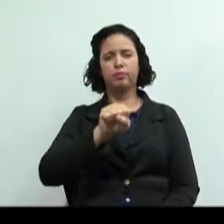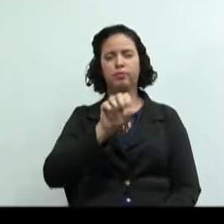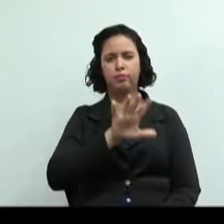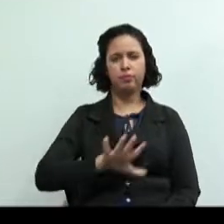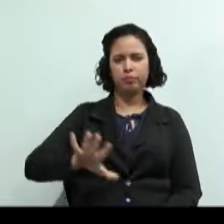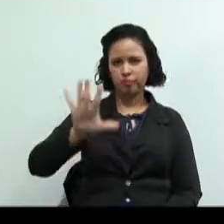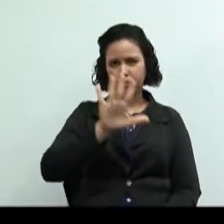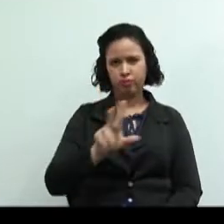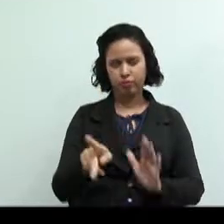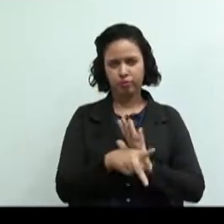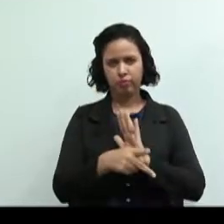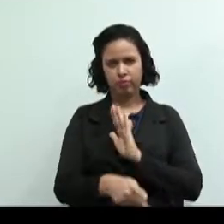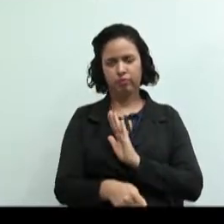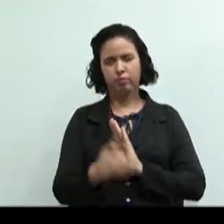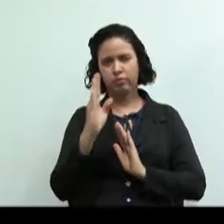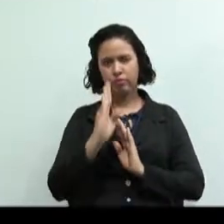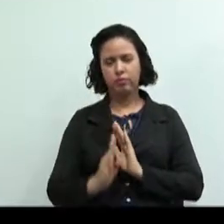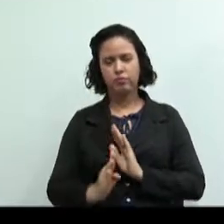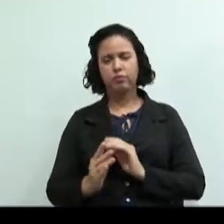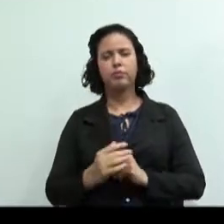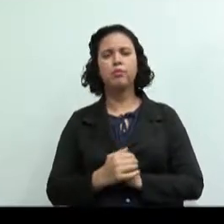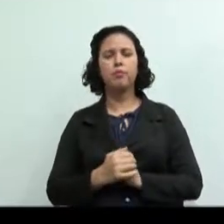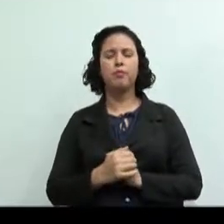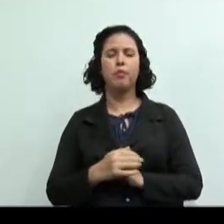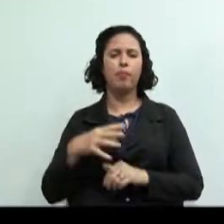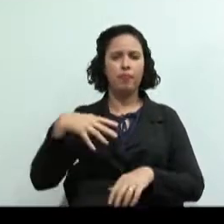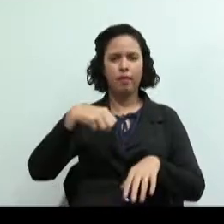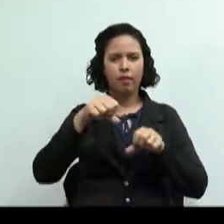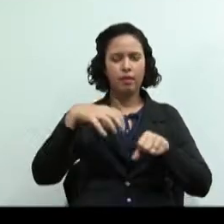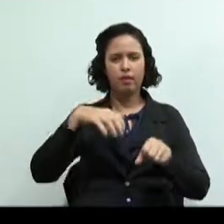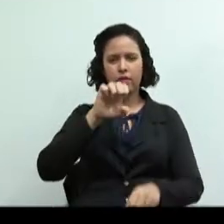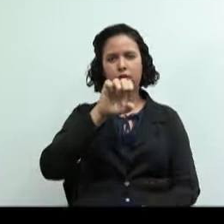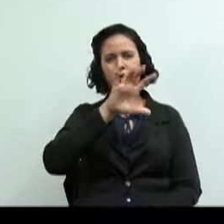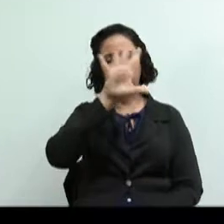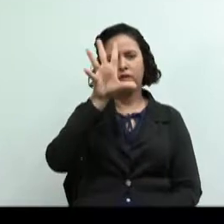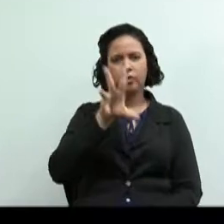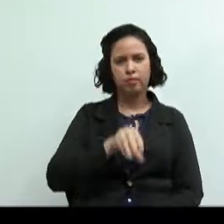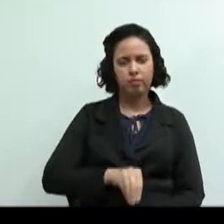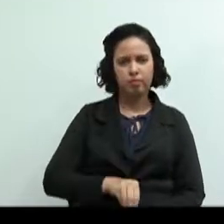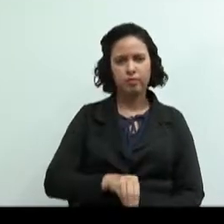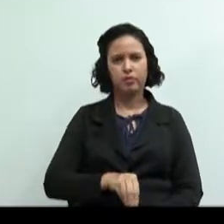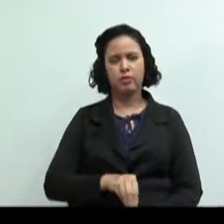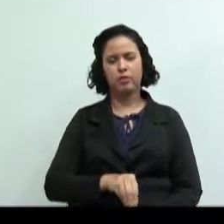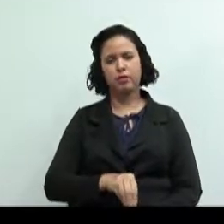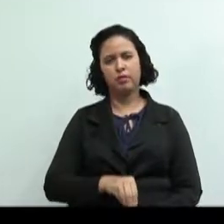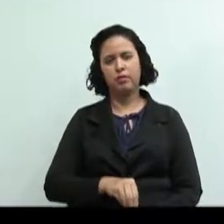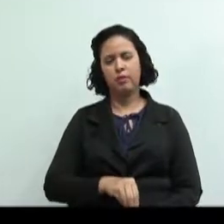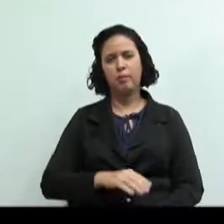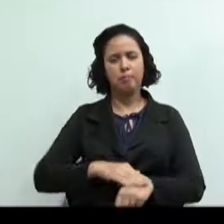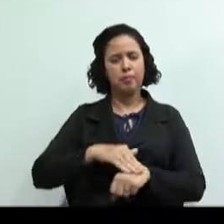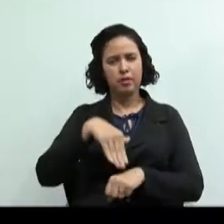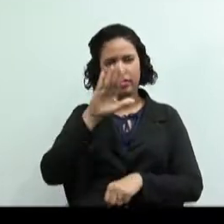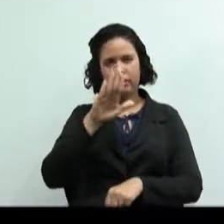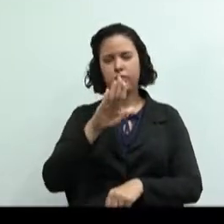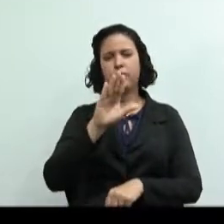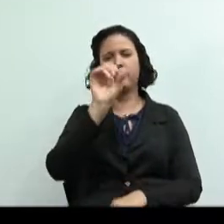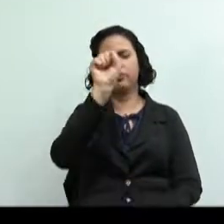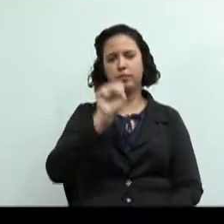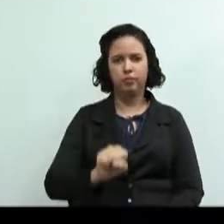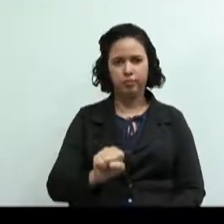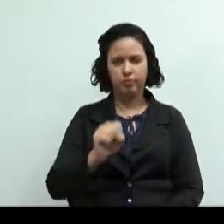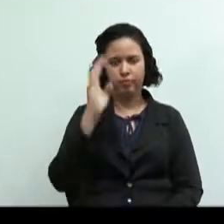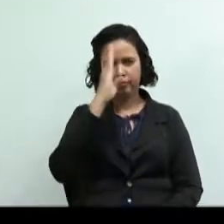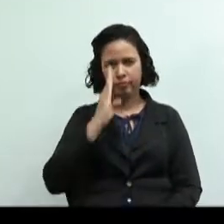A colonização europeia foi mais intensa na região sul do Brasil. Lembramos que a Europa é o lugar de